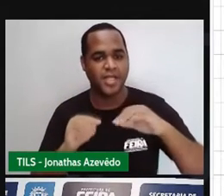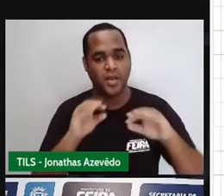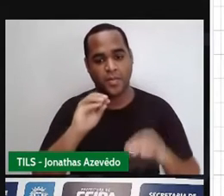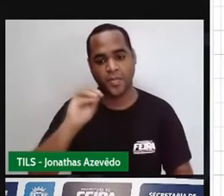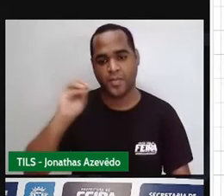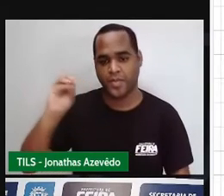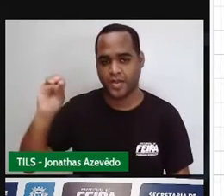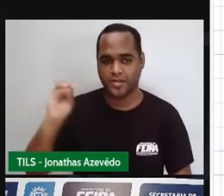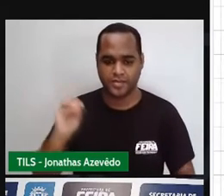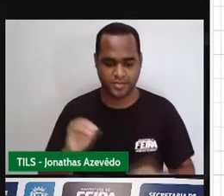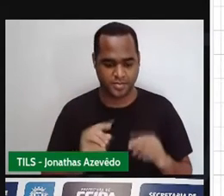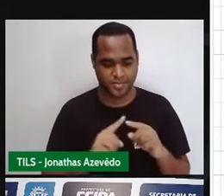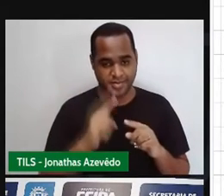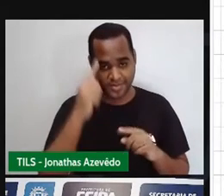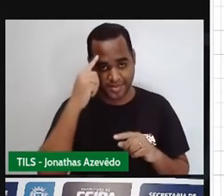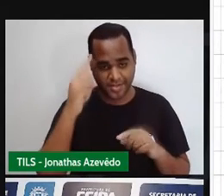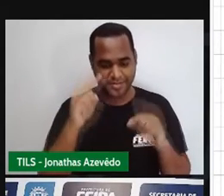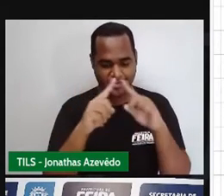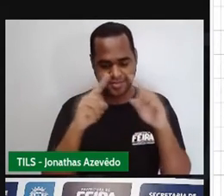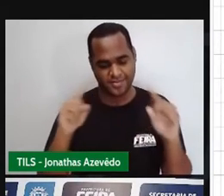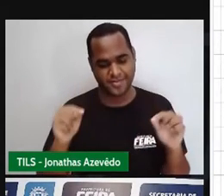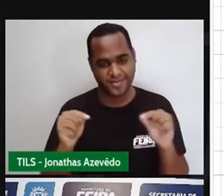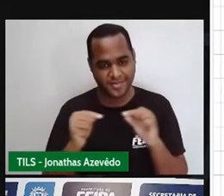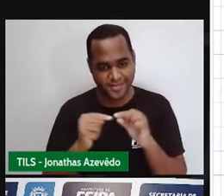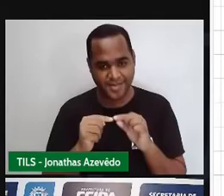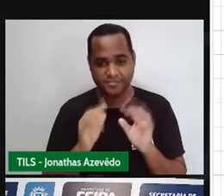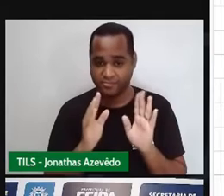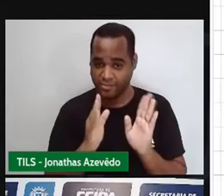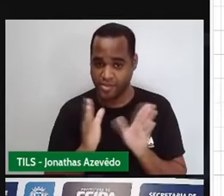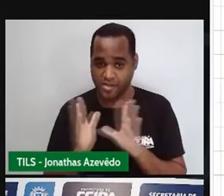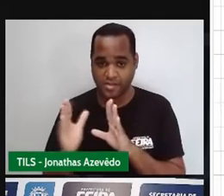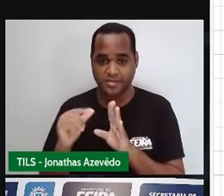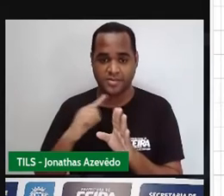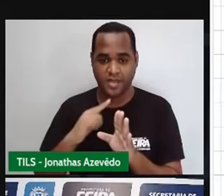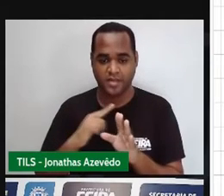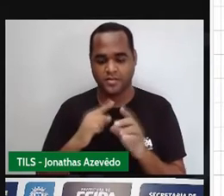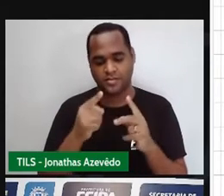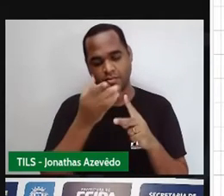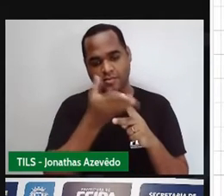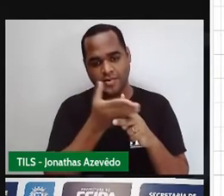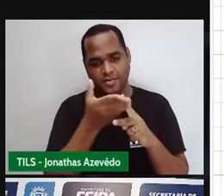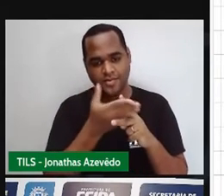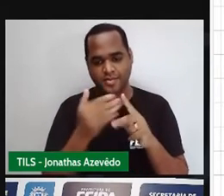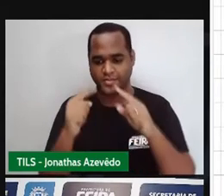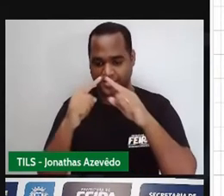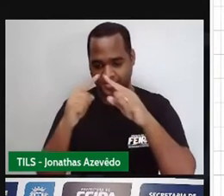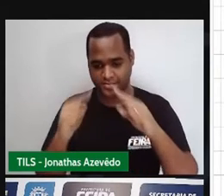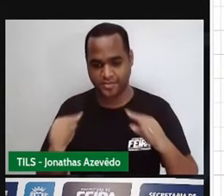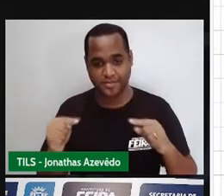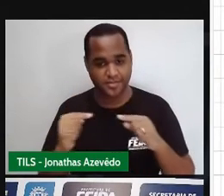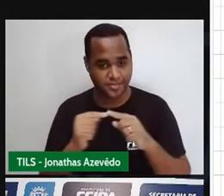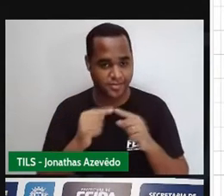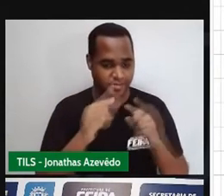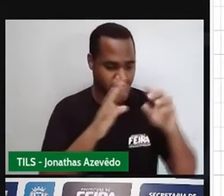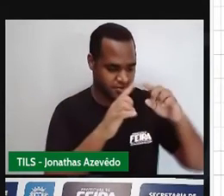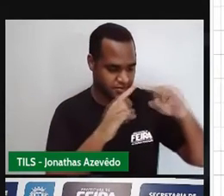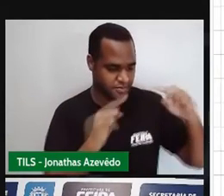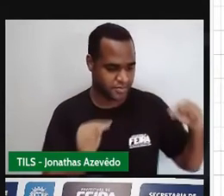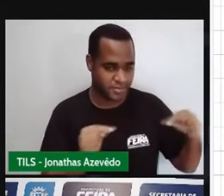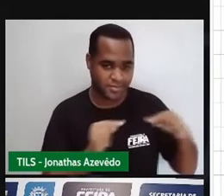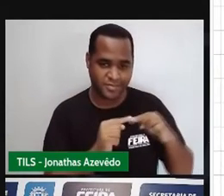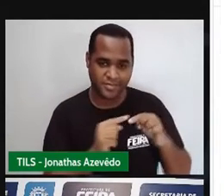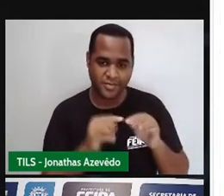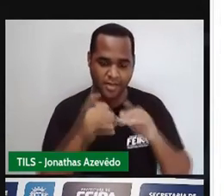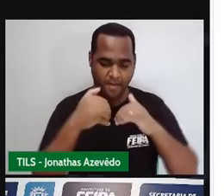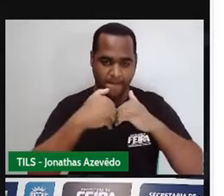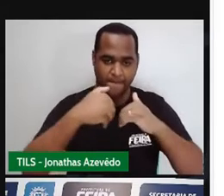retângulo, né, desculpa, o retângulo em dois triângulos, tá? Esses